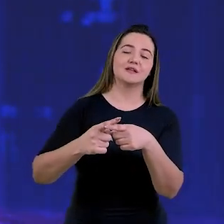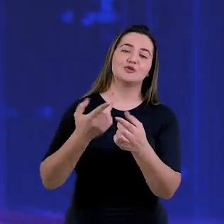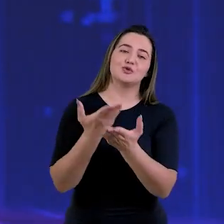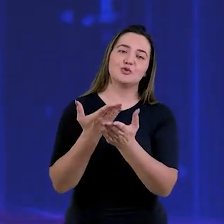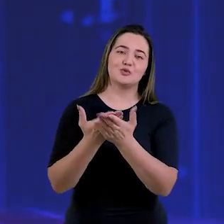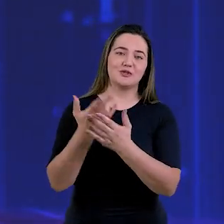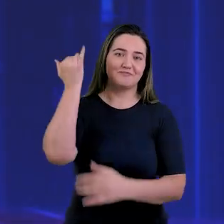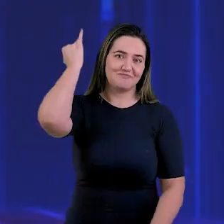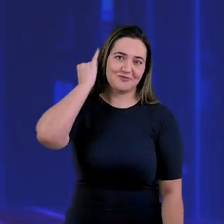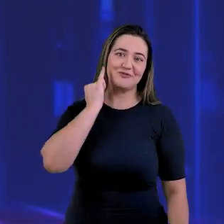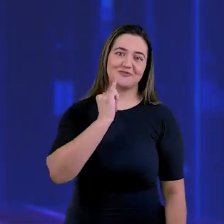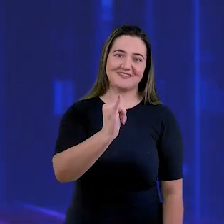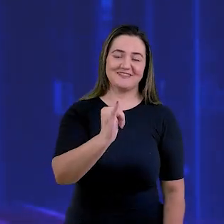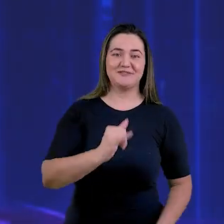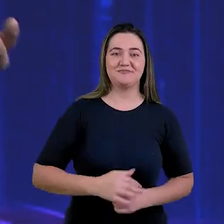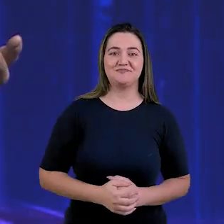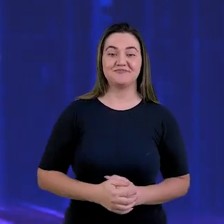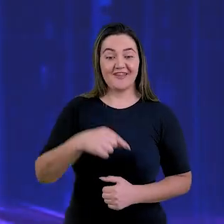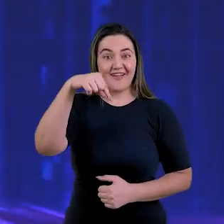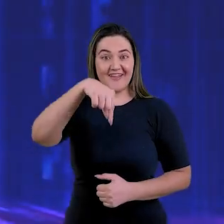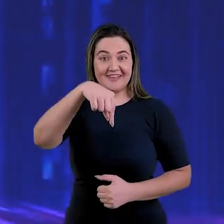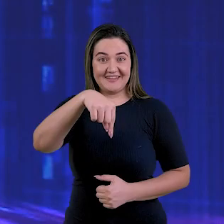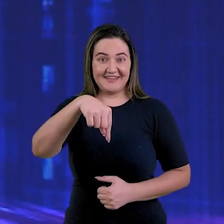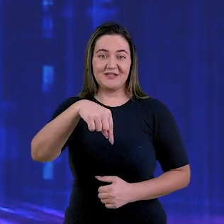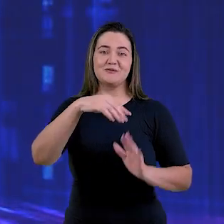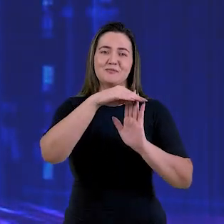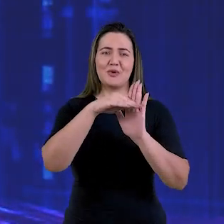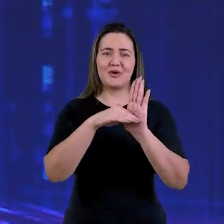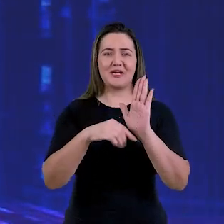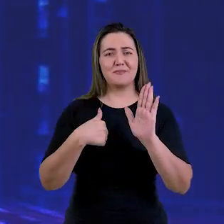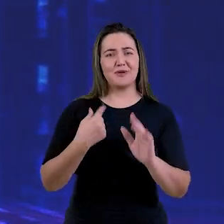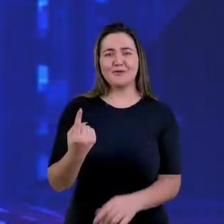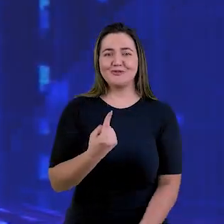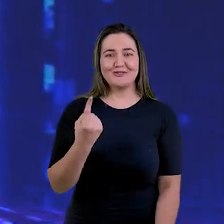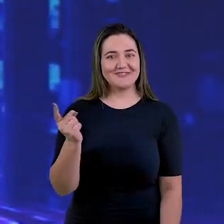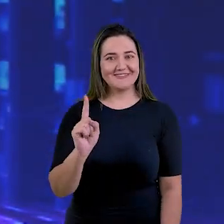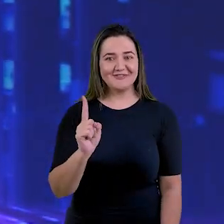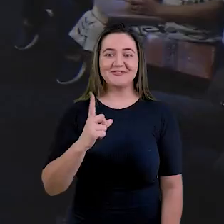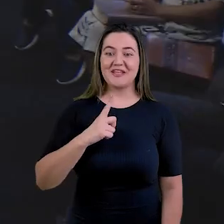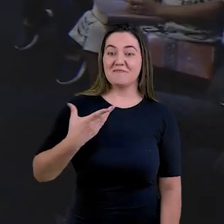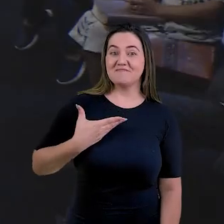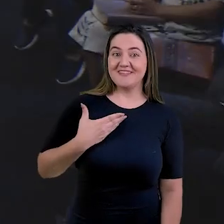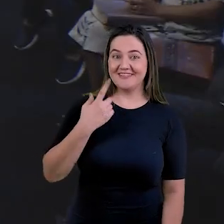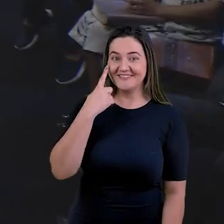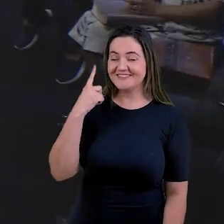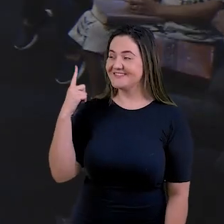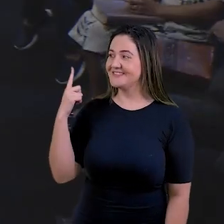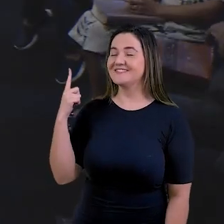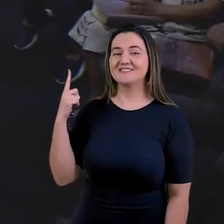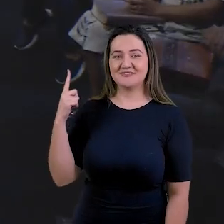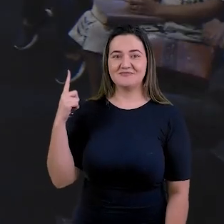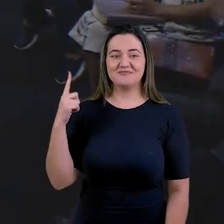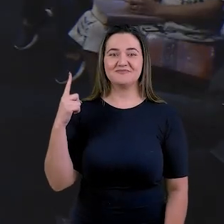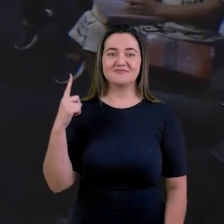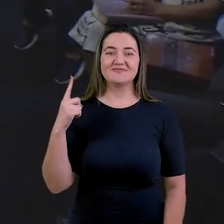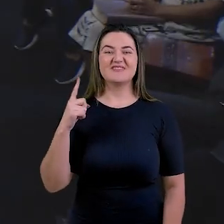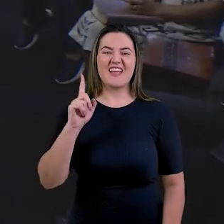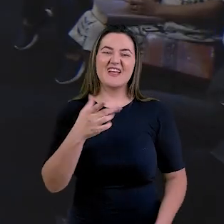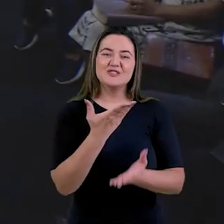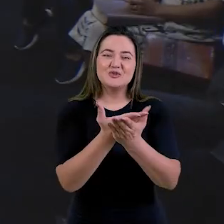estudamos as profecias. E aqui o nosso programa, eu nunca estou sozinho, eu sempre tenho a companhia dos meus amigos nesse nosso